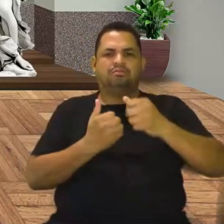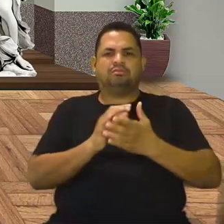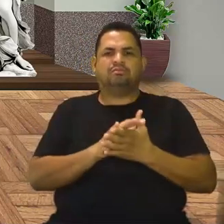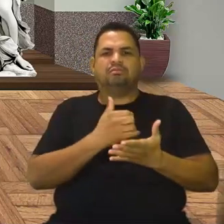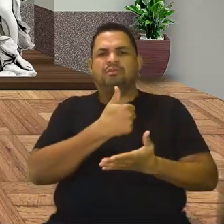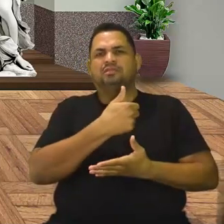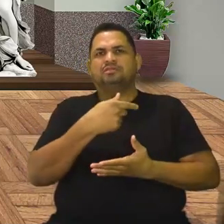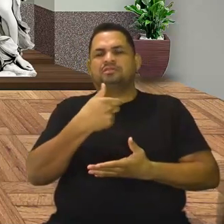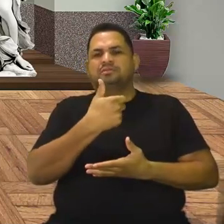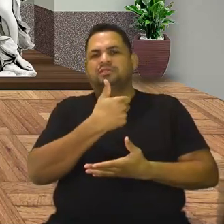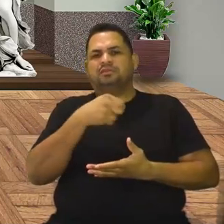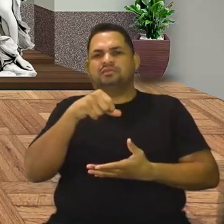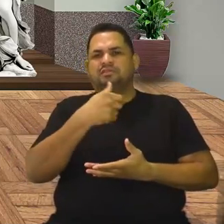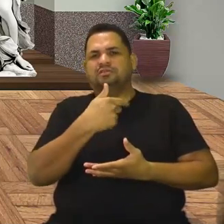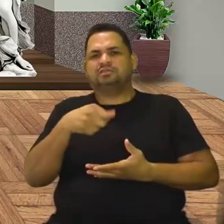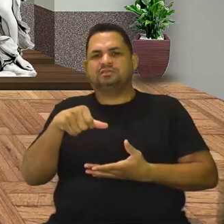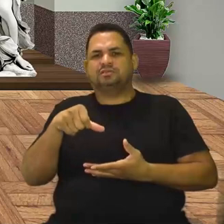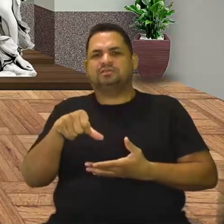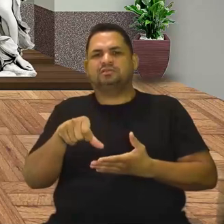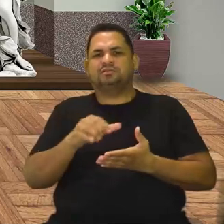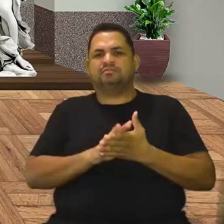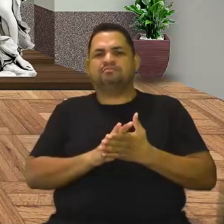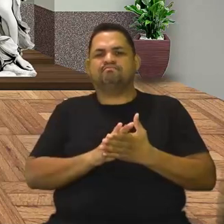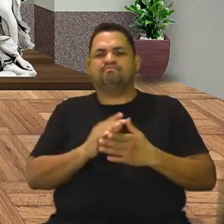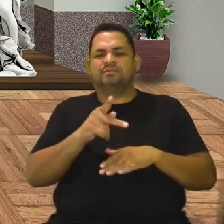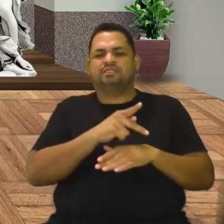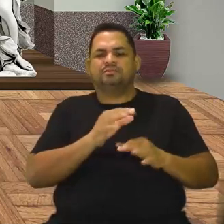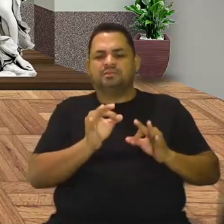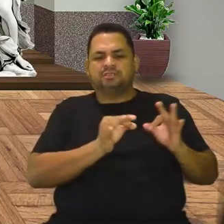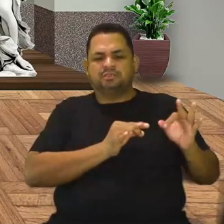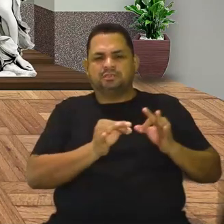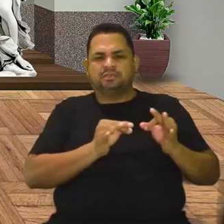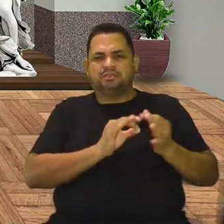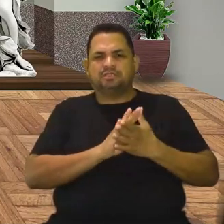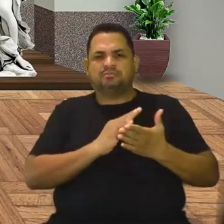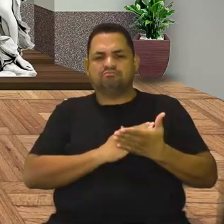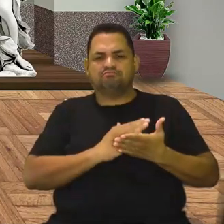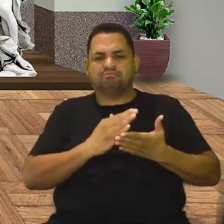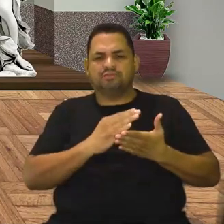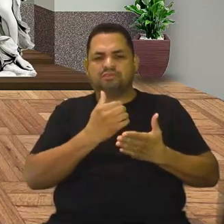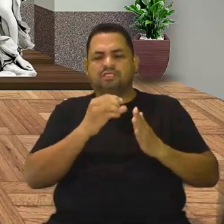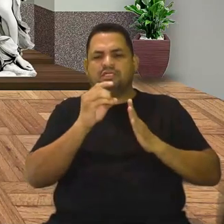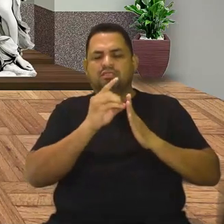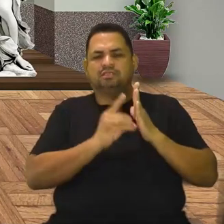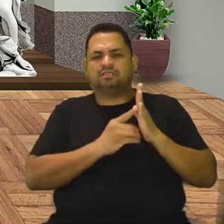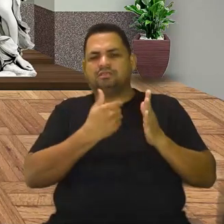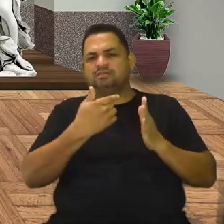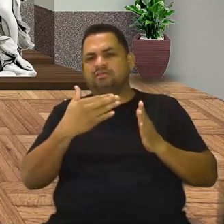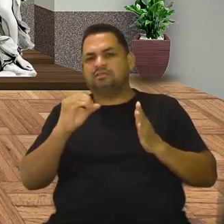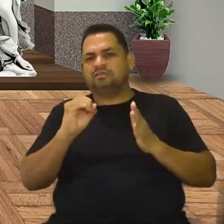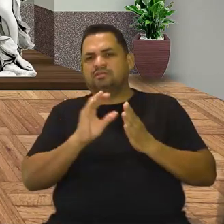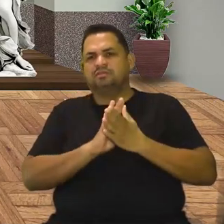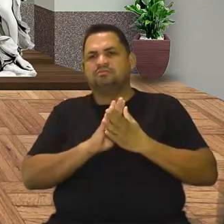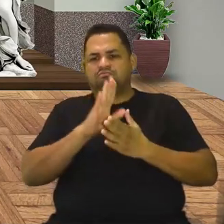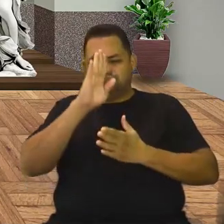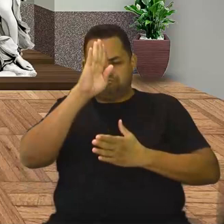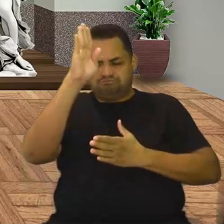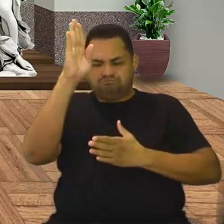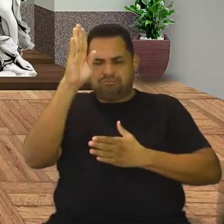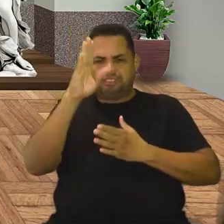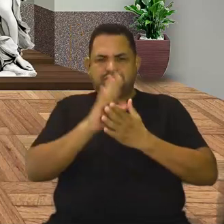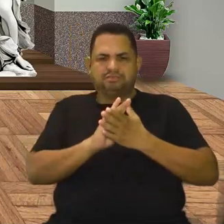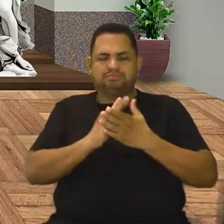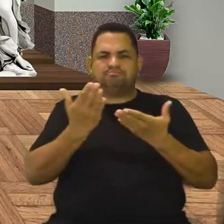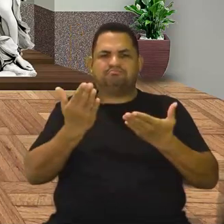1919, os países estão se organizando. A partir da década de 20, os Estados Unidos vão se consolidar como a principal nação